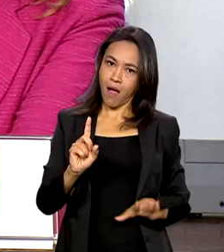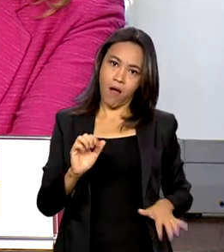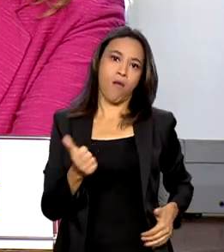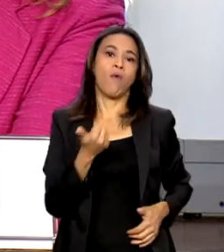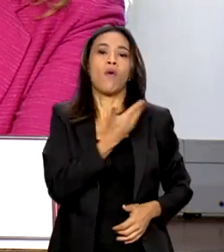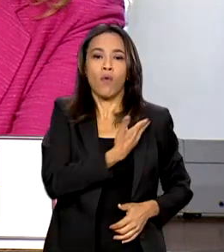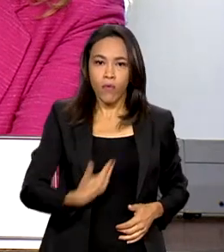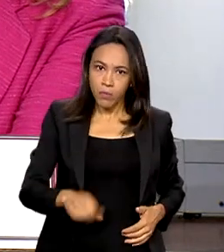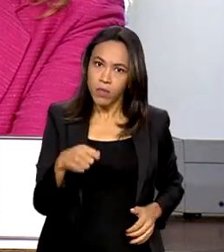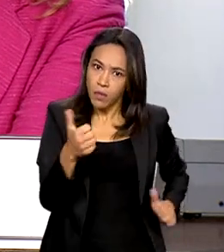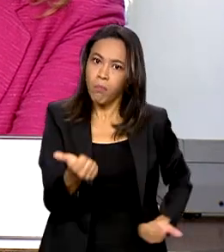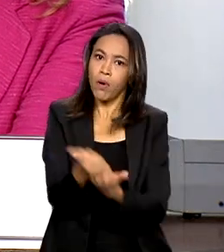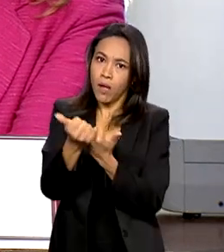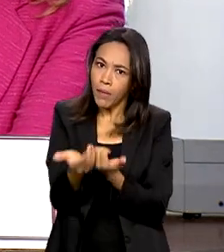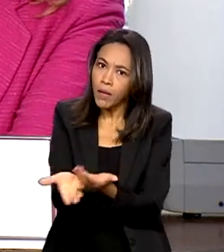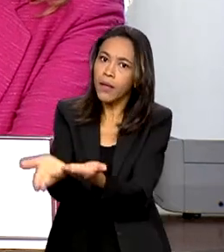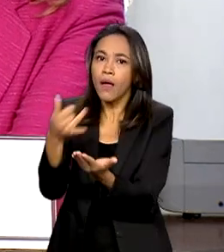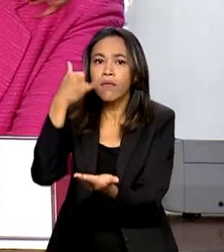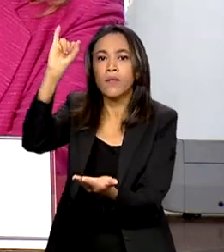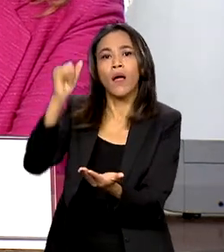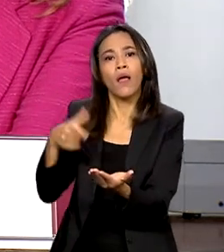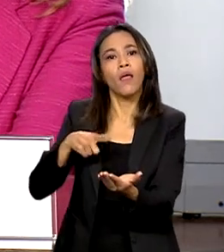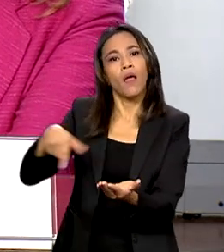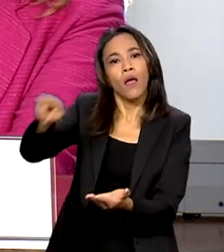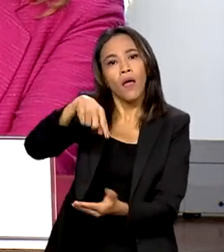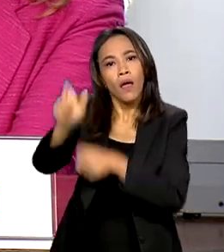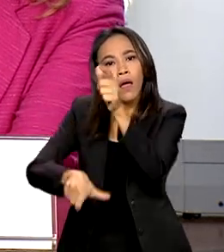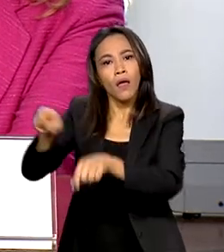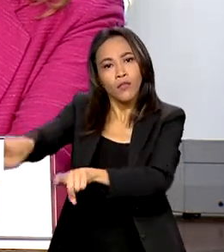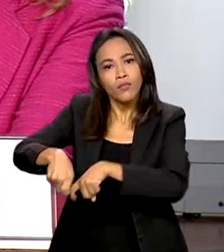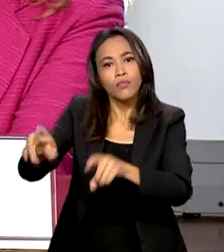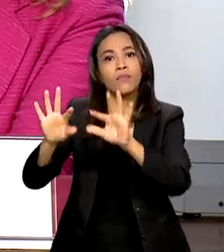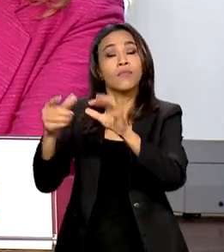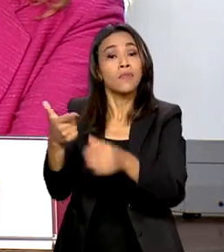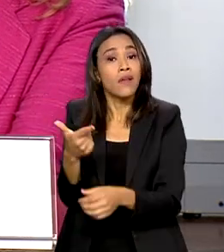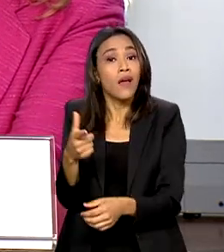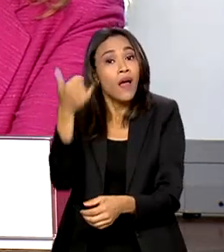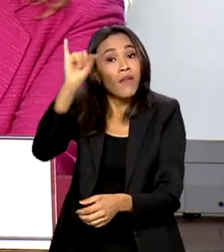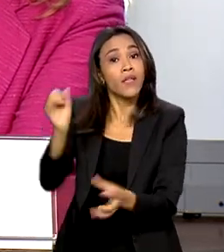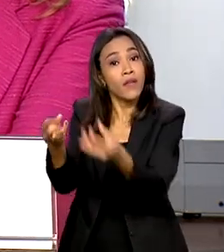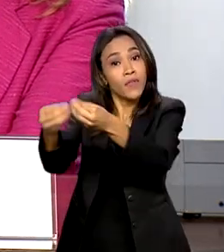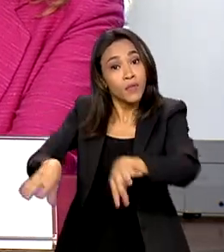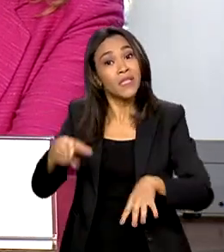para não deixar eles terem prejuízo. Tudo isso tem que ser visto como investimento. Tudo isso tem visto como